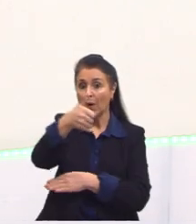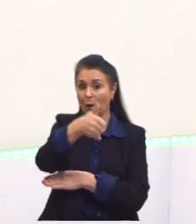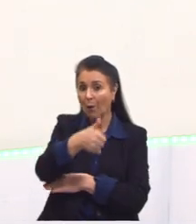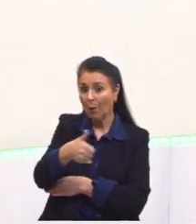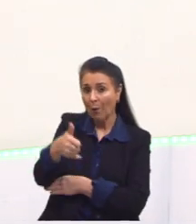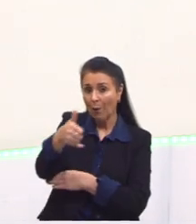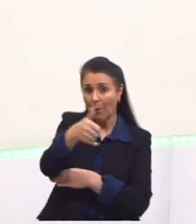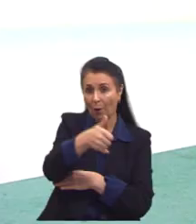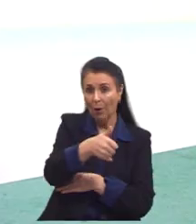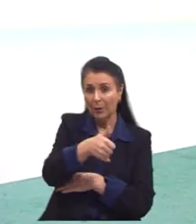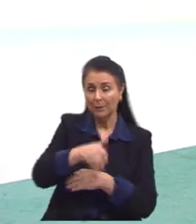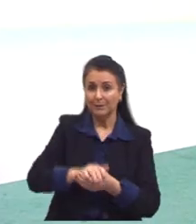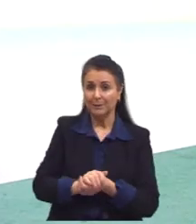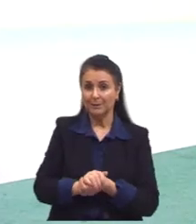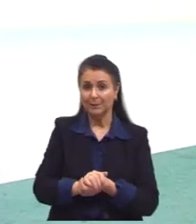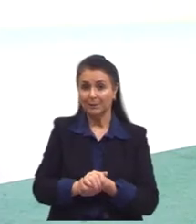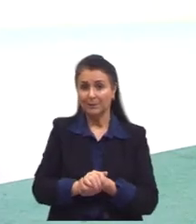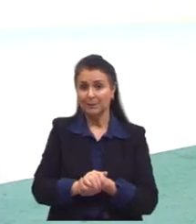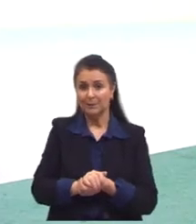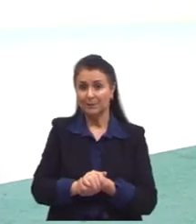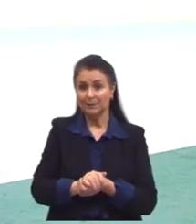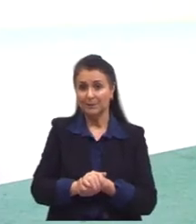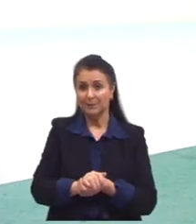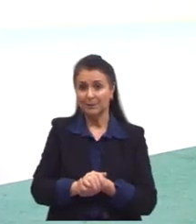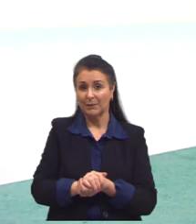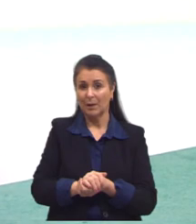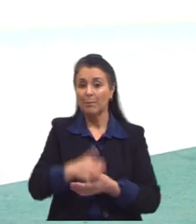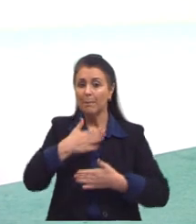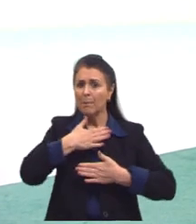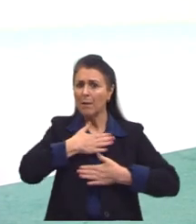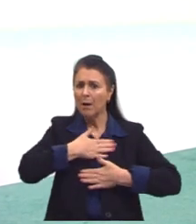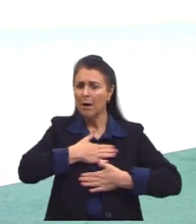acontecer. Esperamos que não misture. Vou tentar colocar bem devagar.